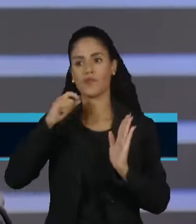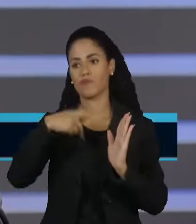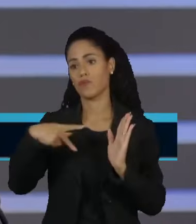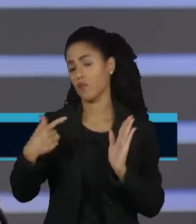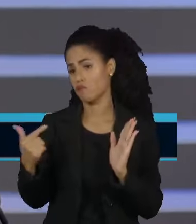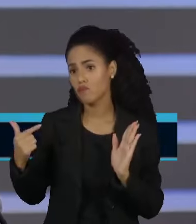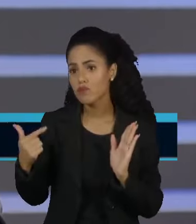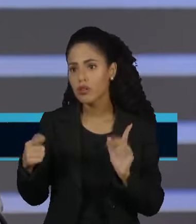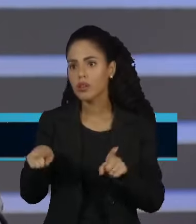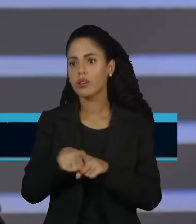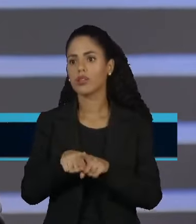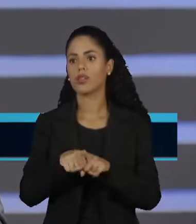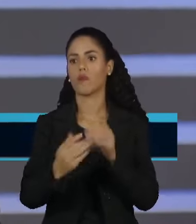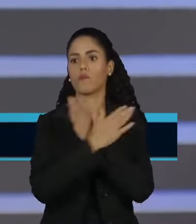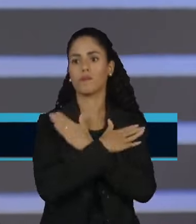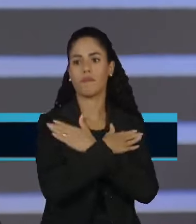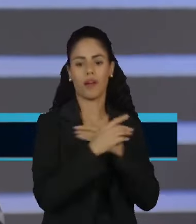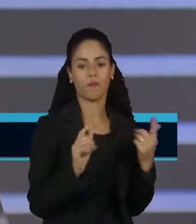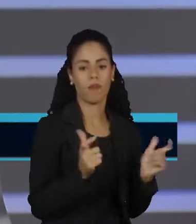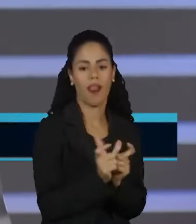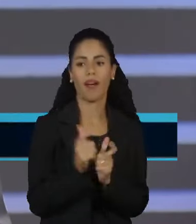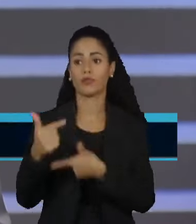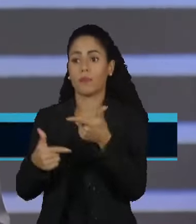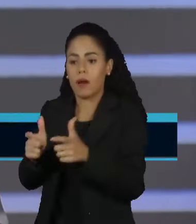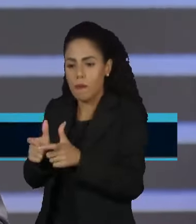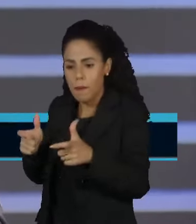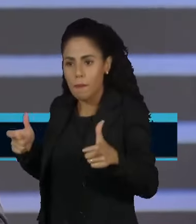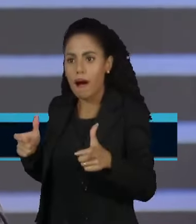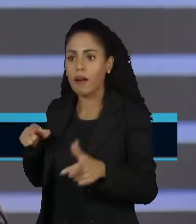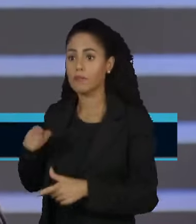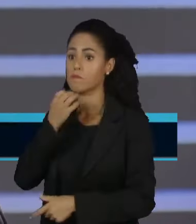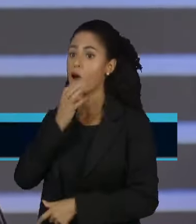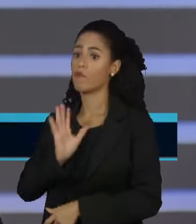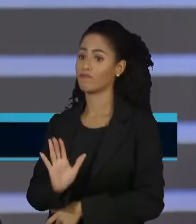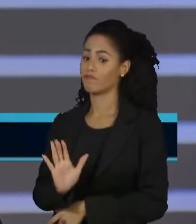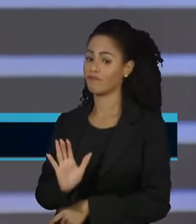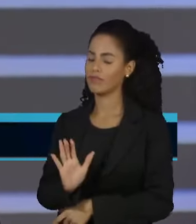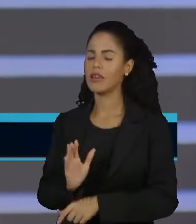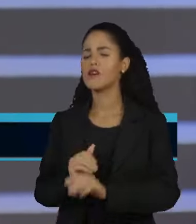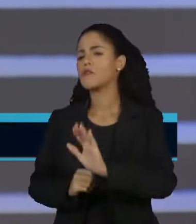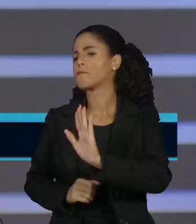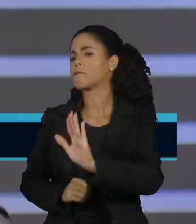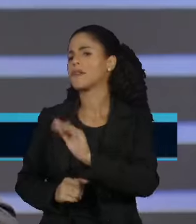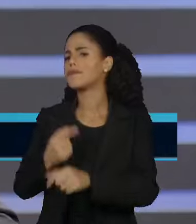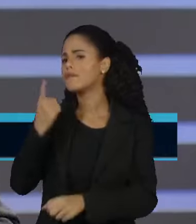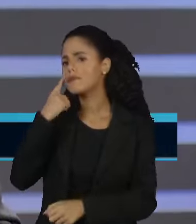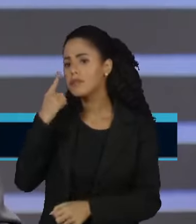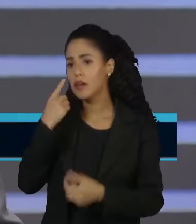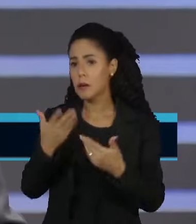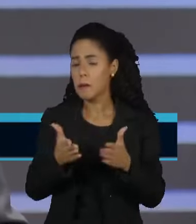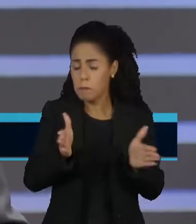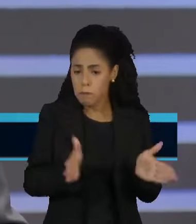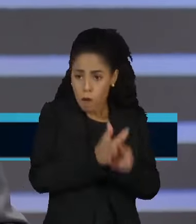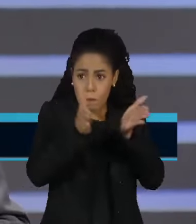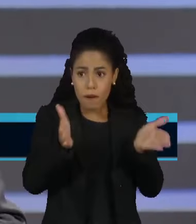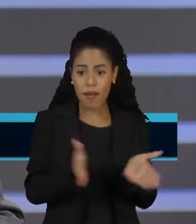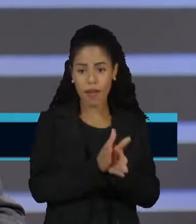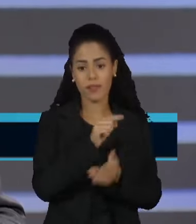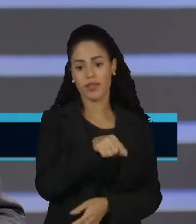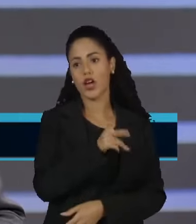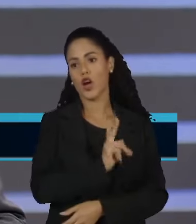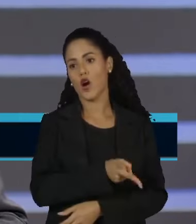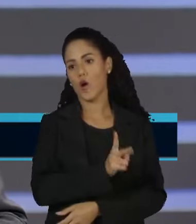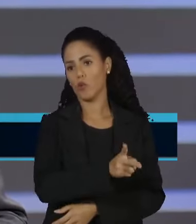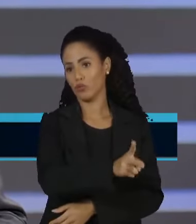desemprego está em queda, 7,8%. Ou seja, são boas notícias. Só que, considerando o estoque de pobreza no Brasil, ainda